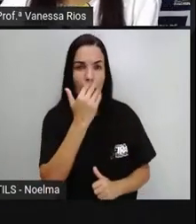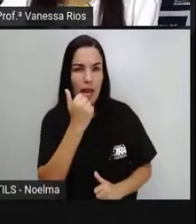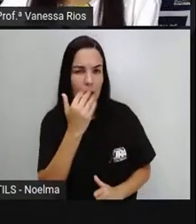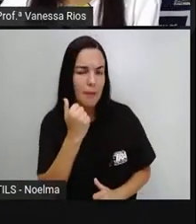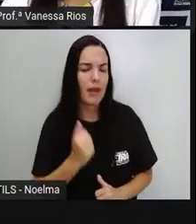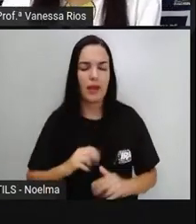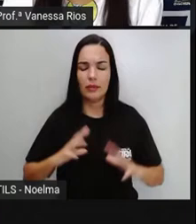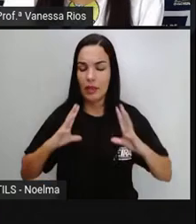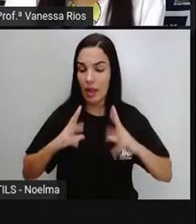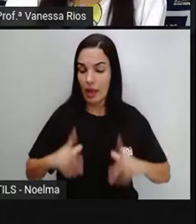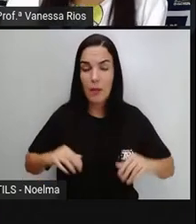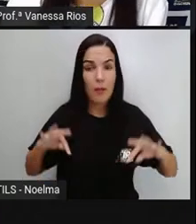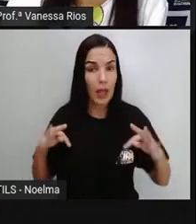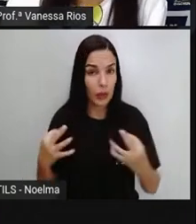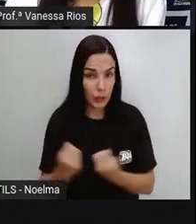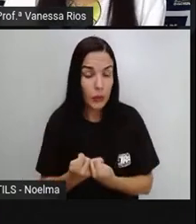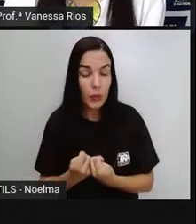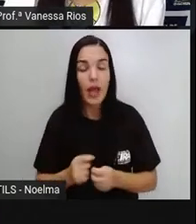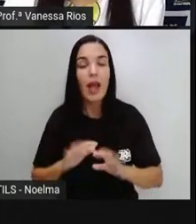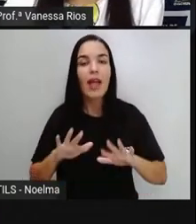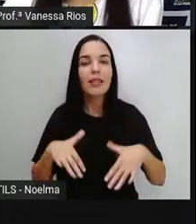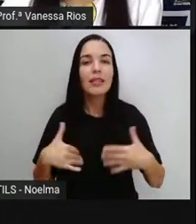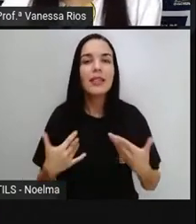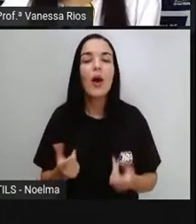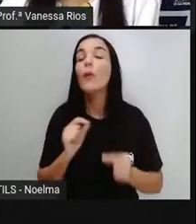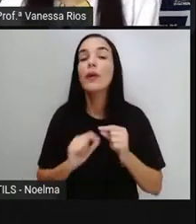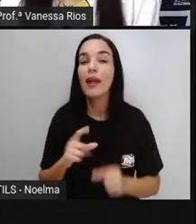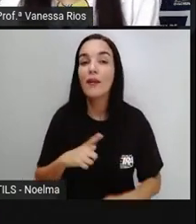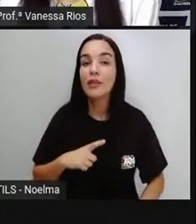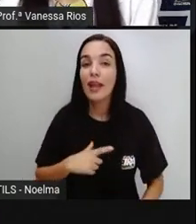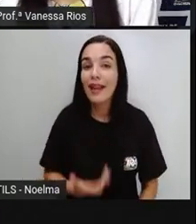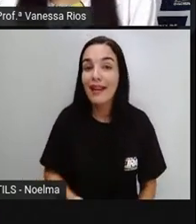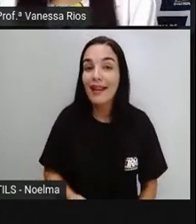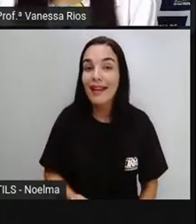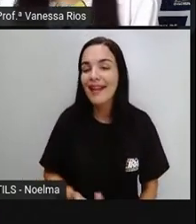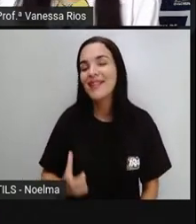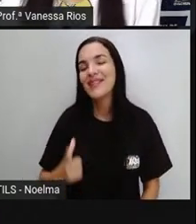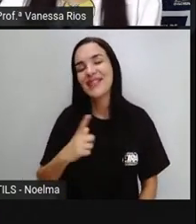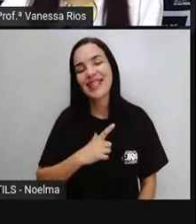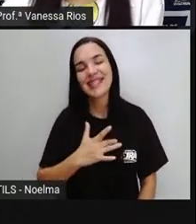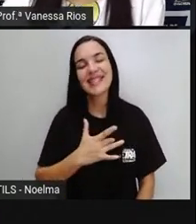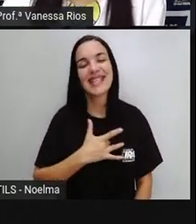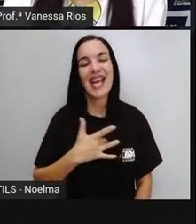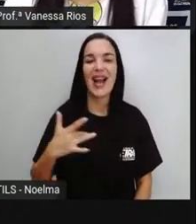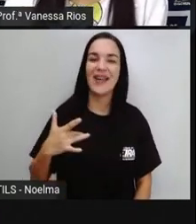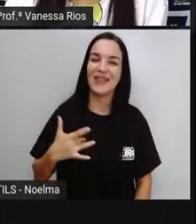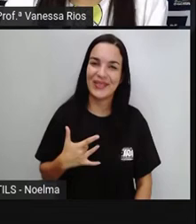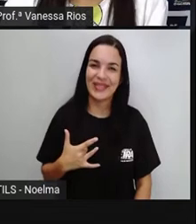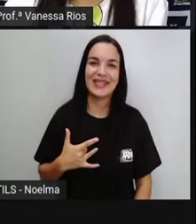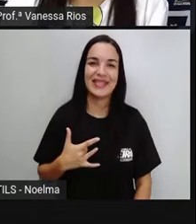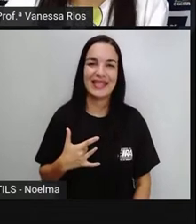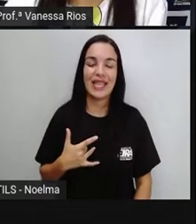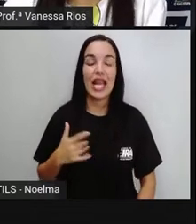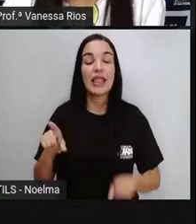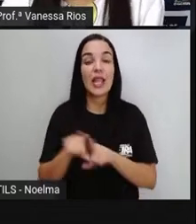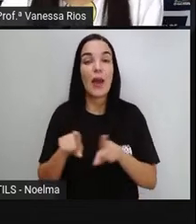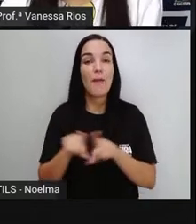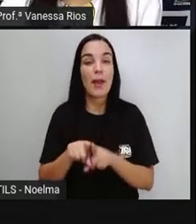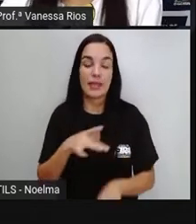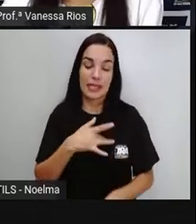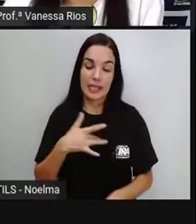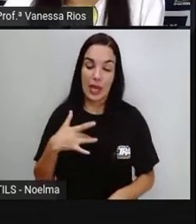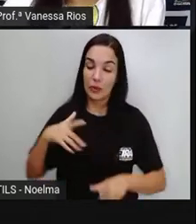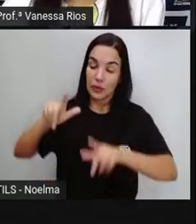alimentação, eu faço tudo isso em prol da minha saúde, em prol da saúde do coletivo,